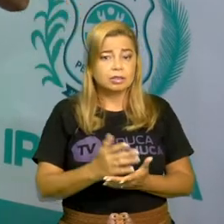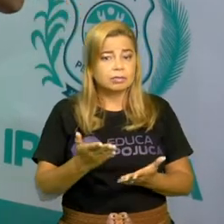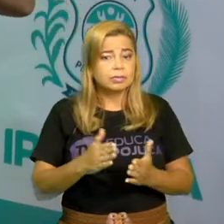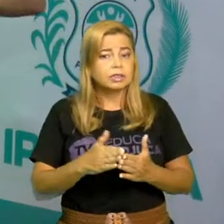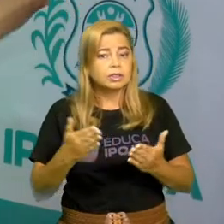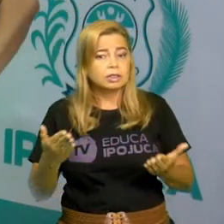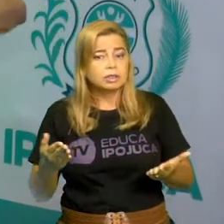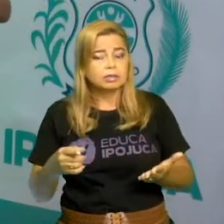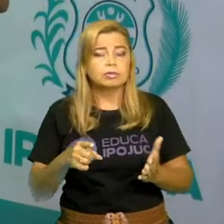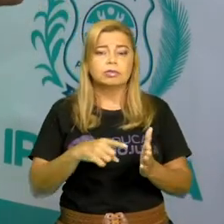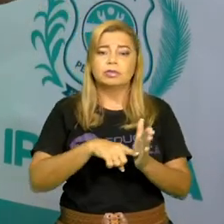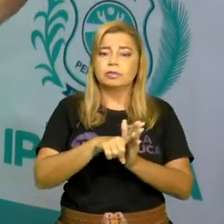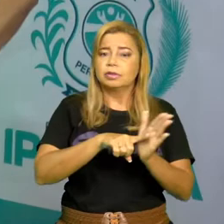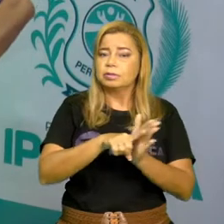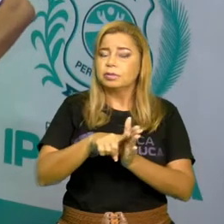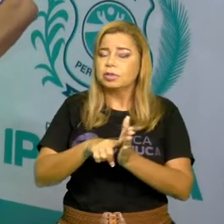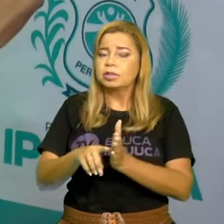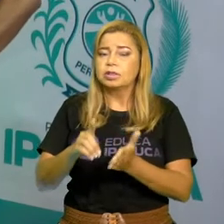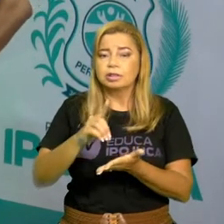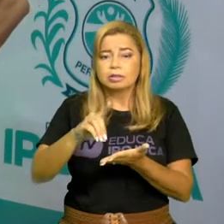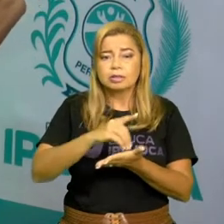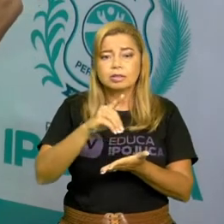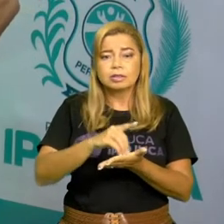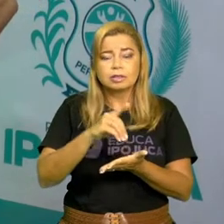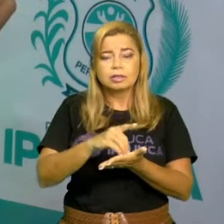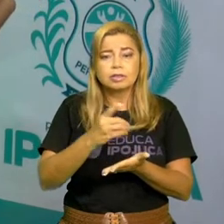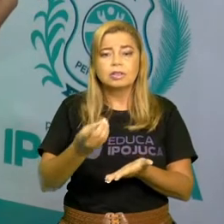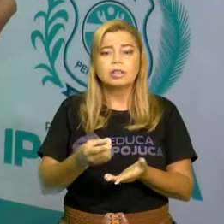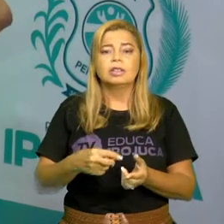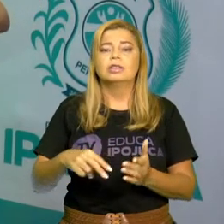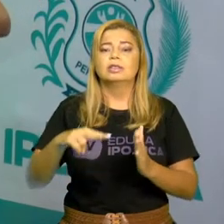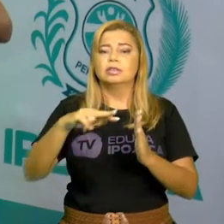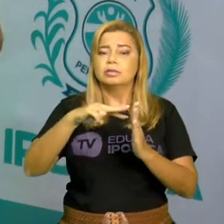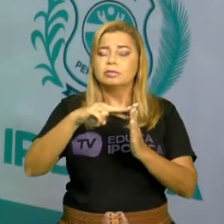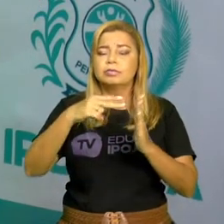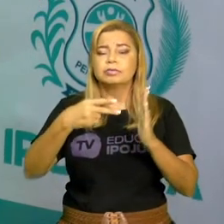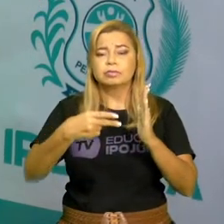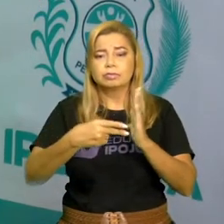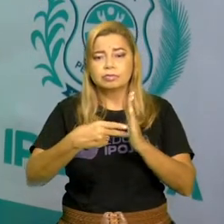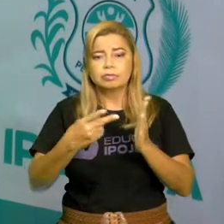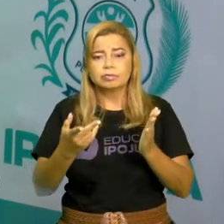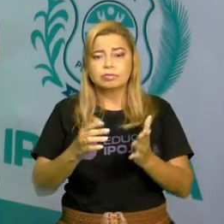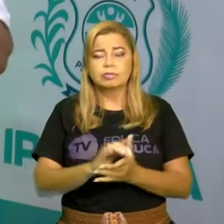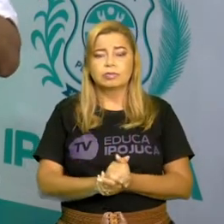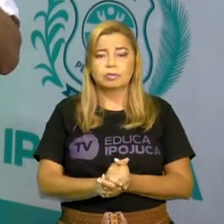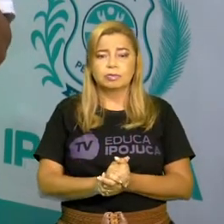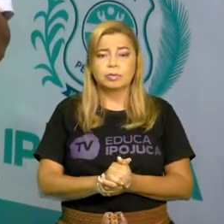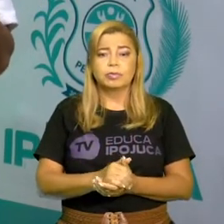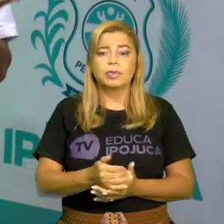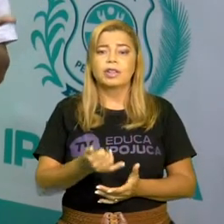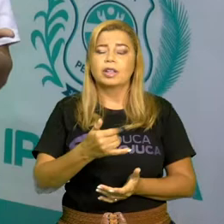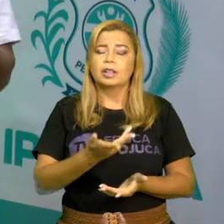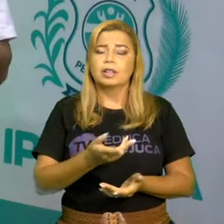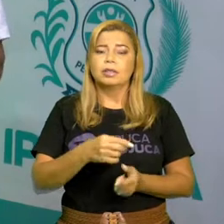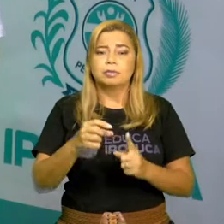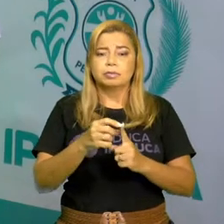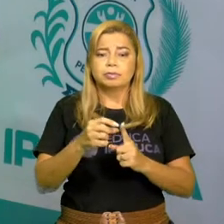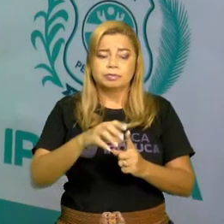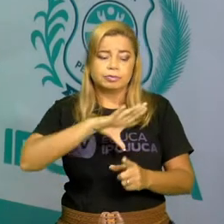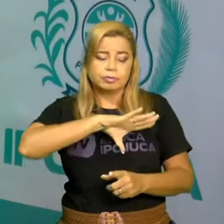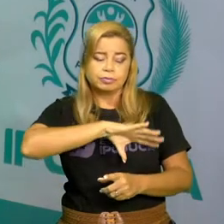e aquela palavra tem um significado. que é ela significa? Se você tem amor, aí tem ali o que é amor.